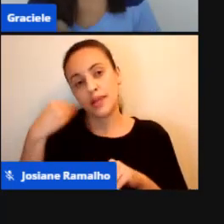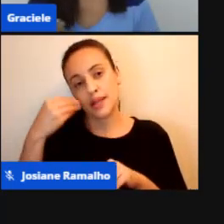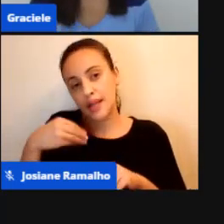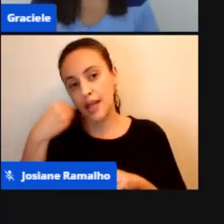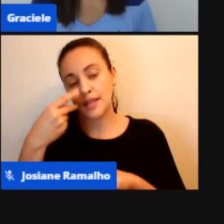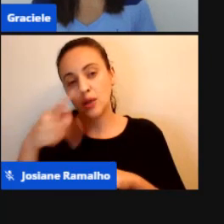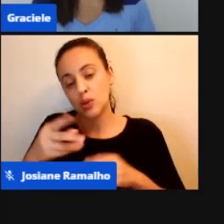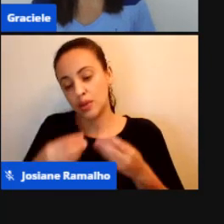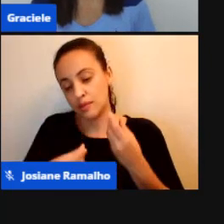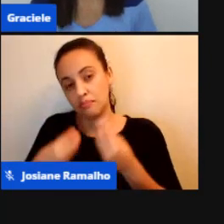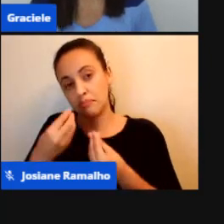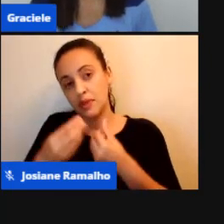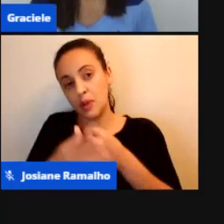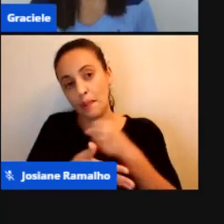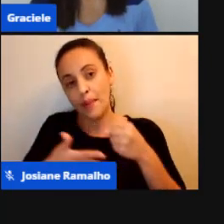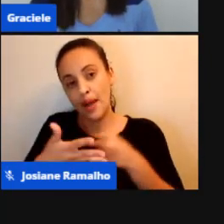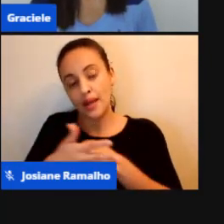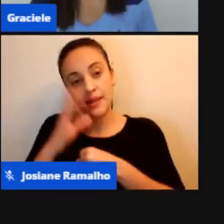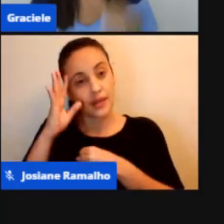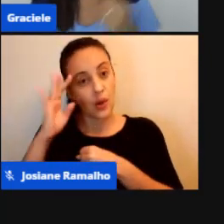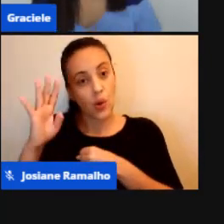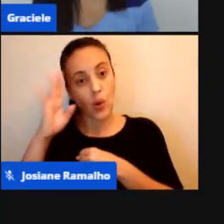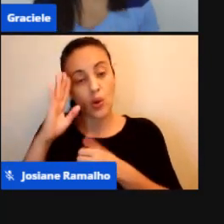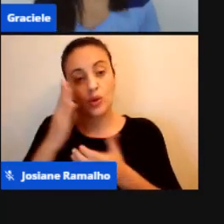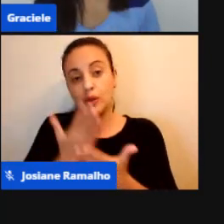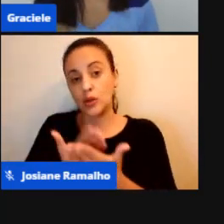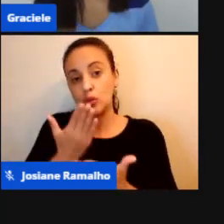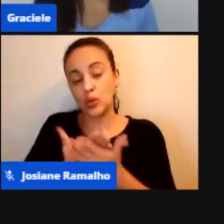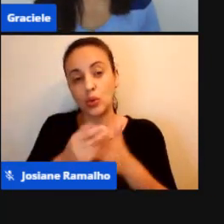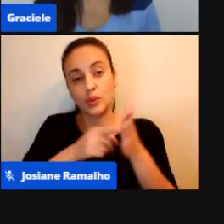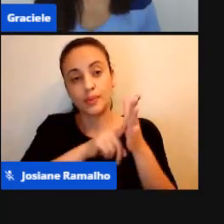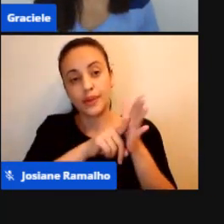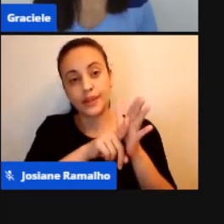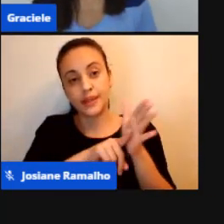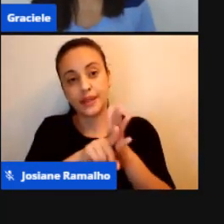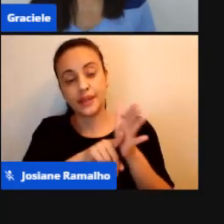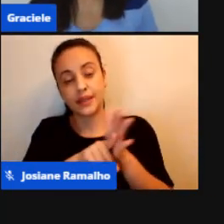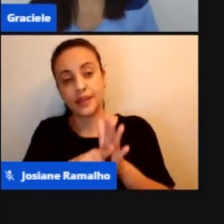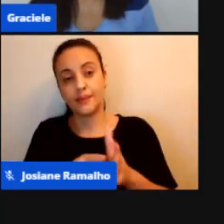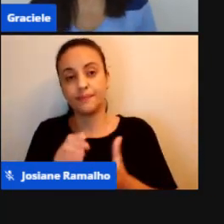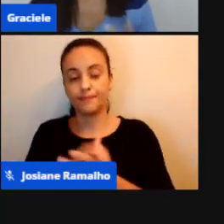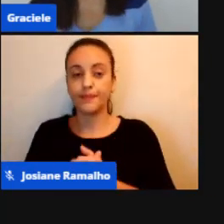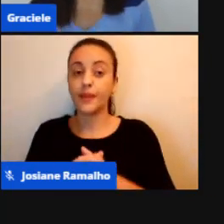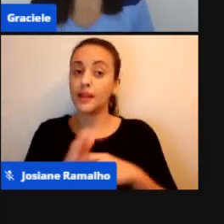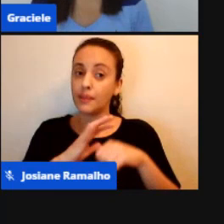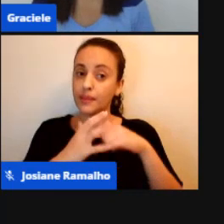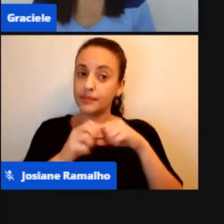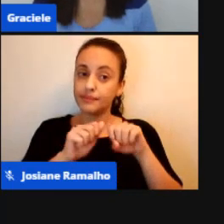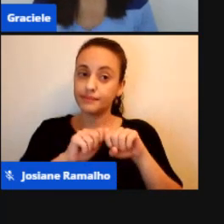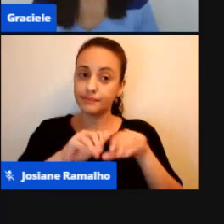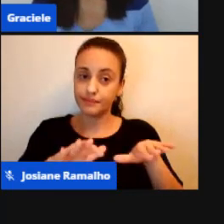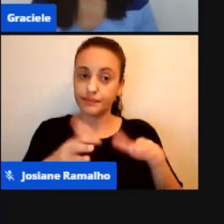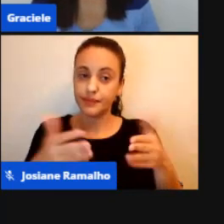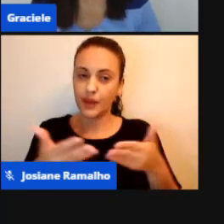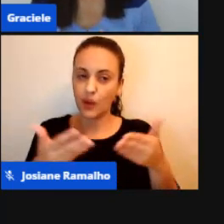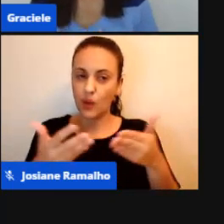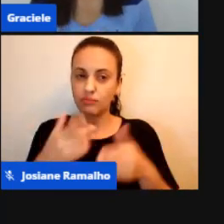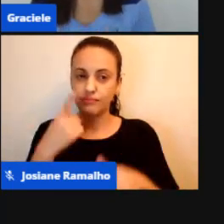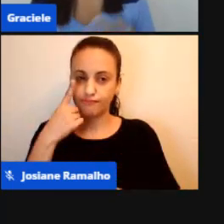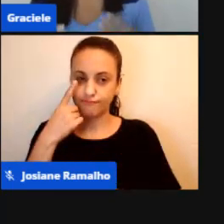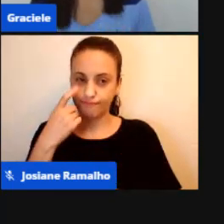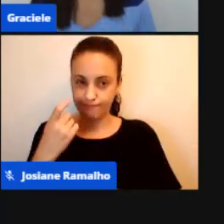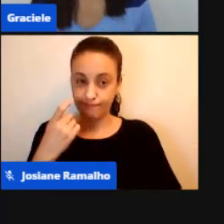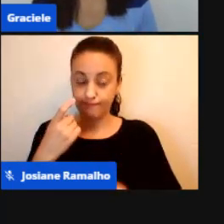do teu estudo, da tua pesquisa. Essa época que nós estamos vivendo agora, ela é muito interessante. Por quê?